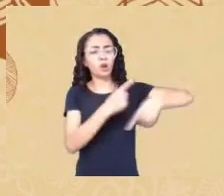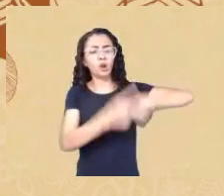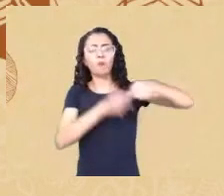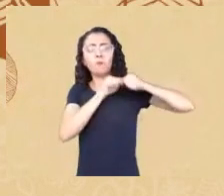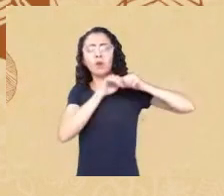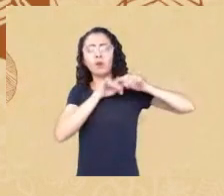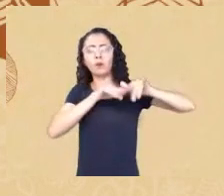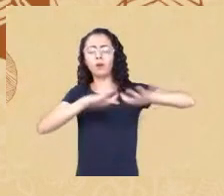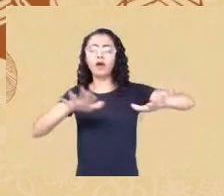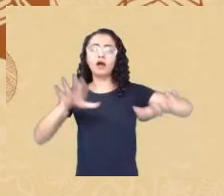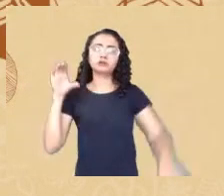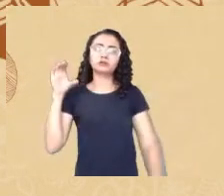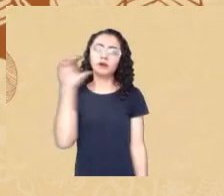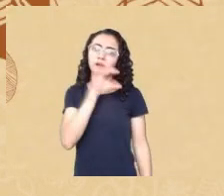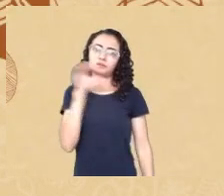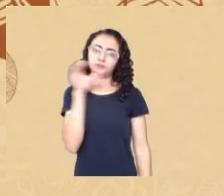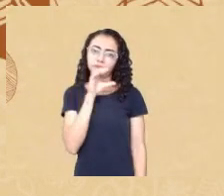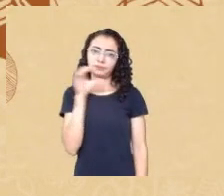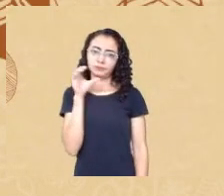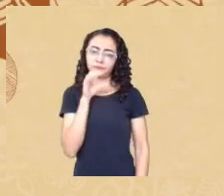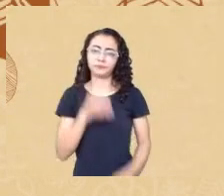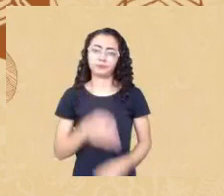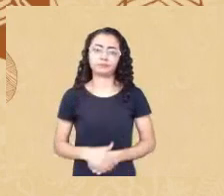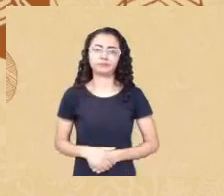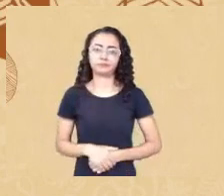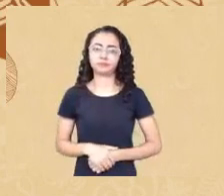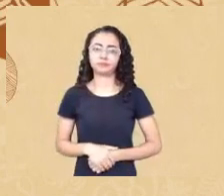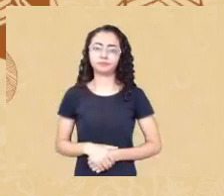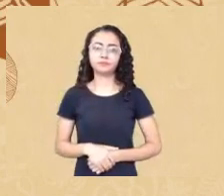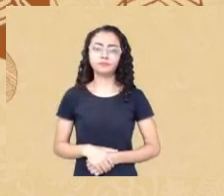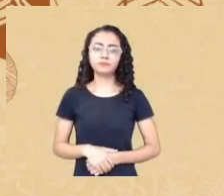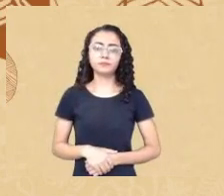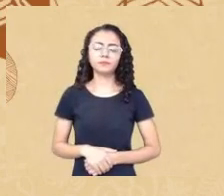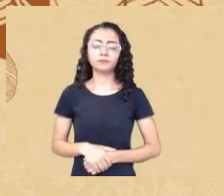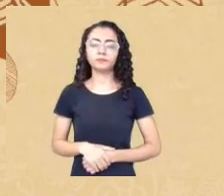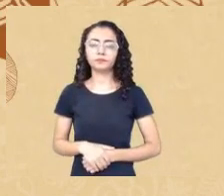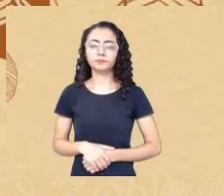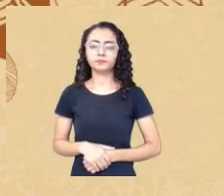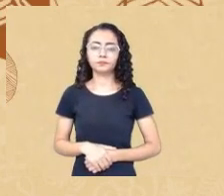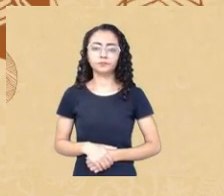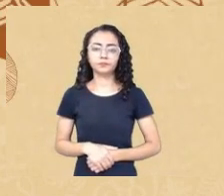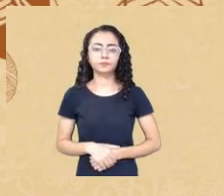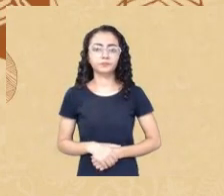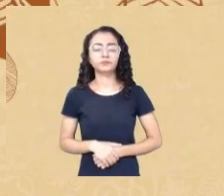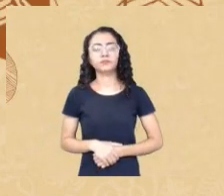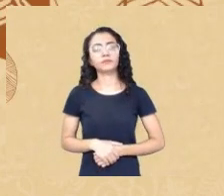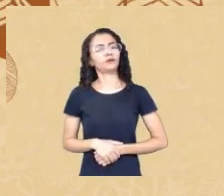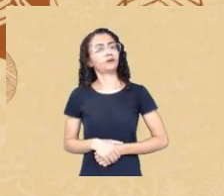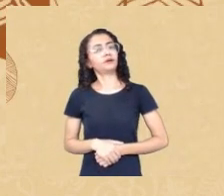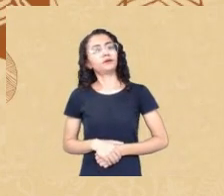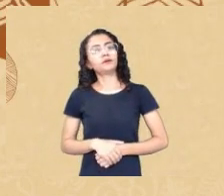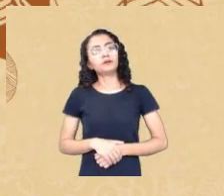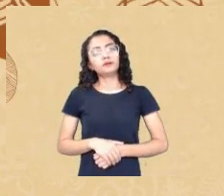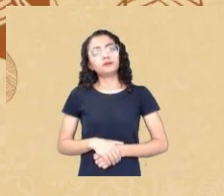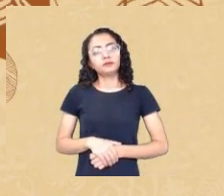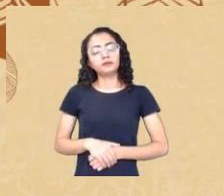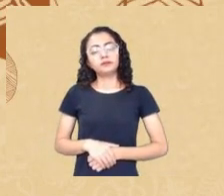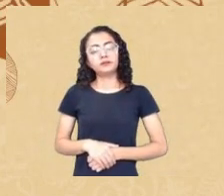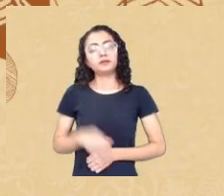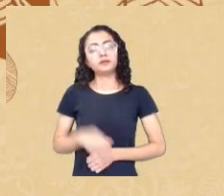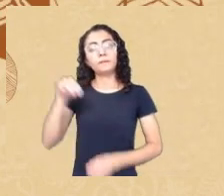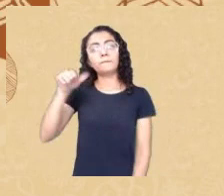Martin Luther King diz claramente depois que esses profissionais usaram a ciência para passar essa imagem